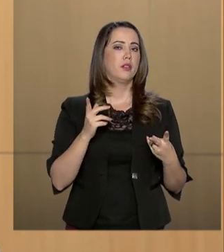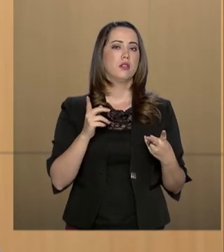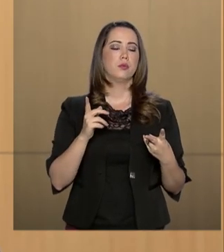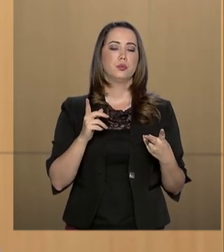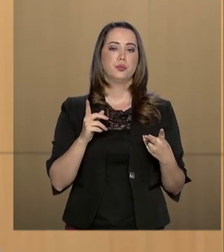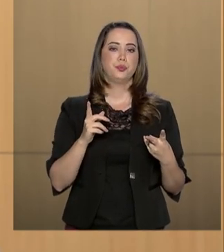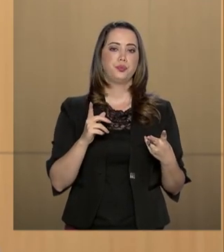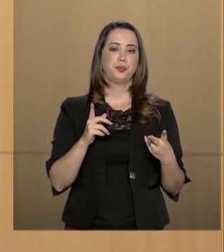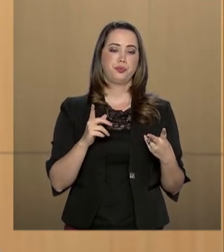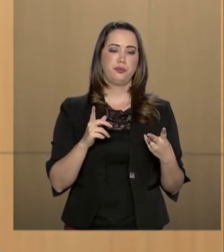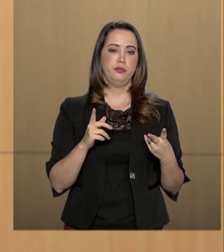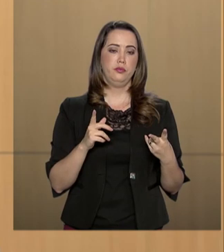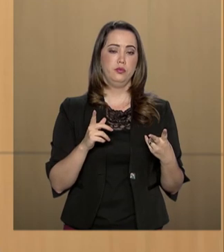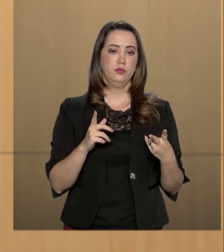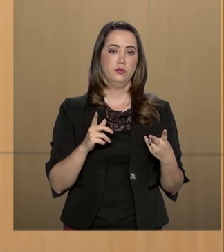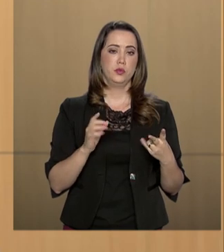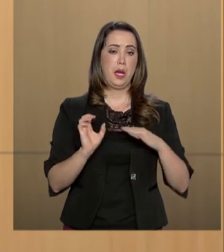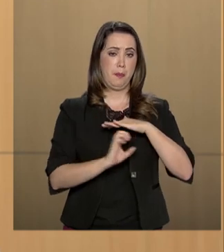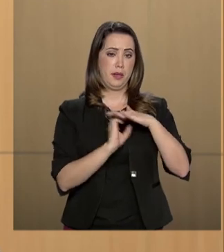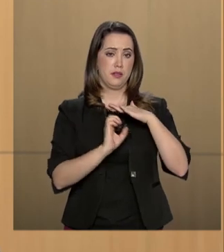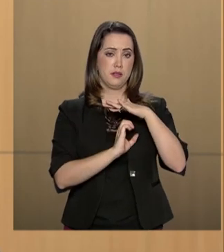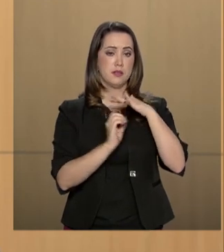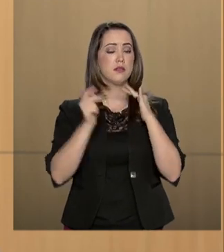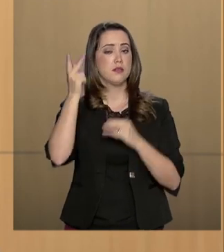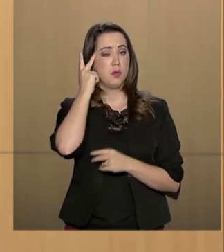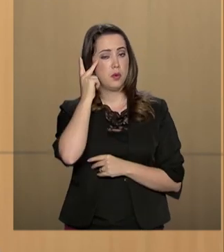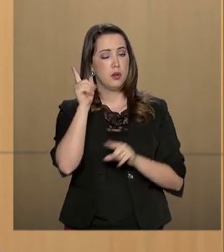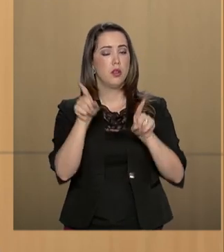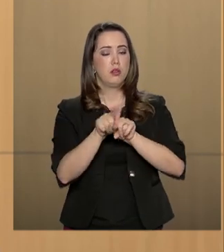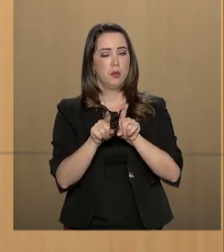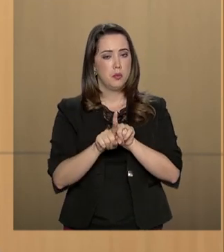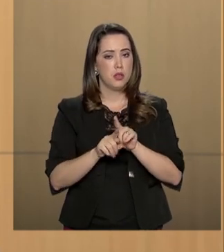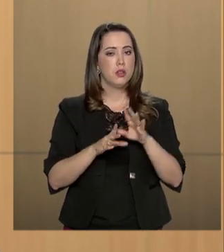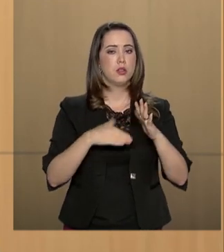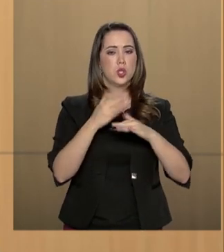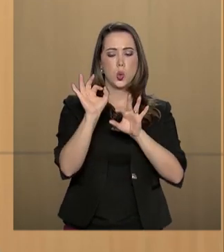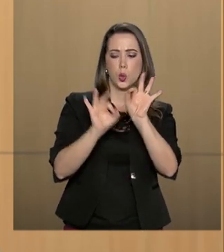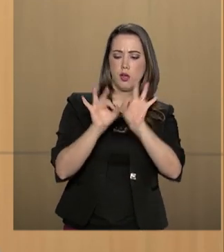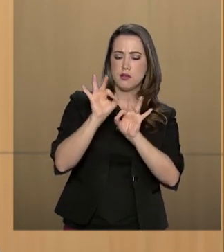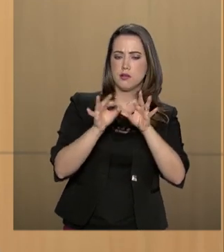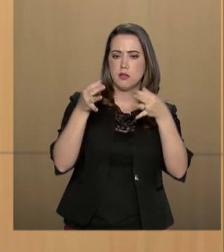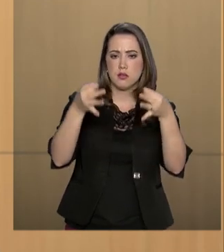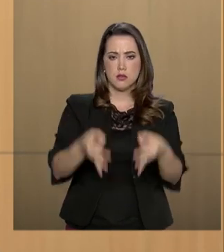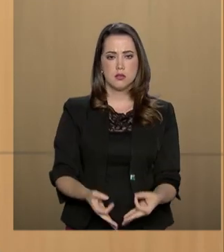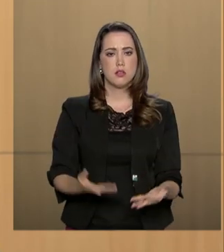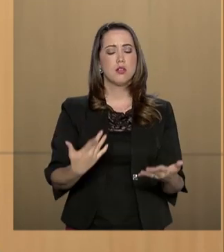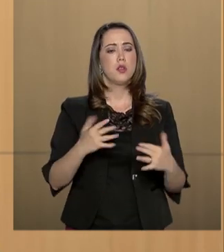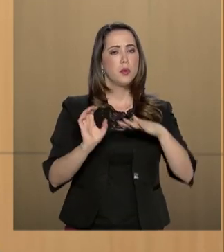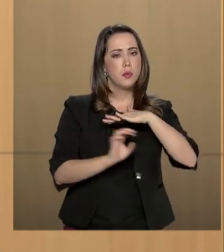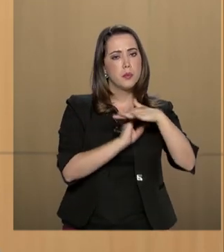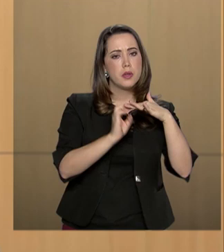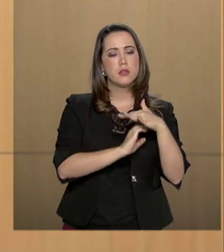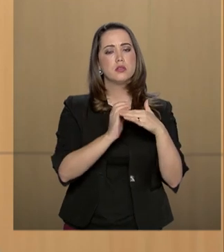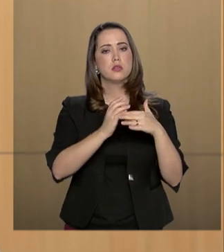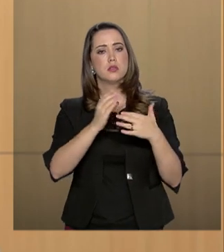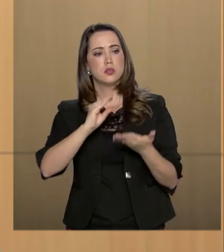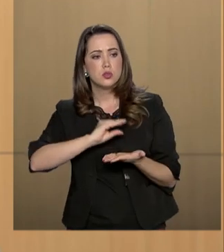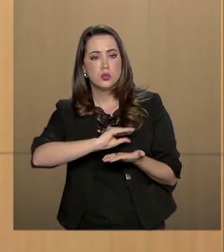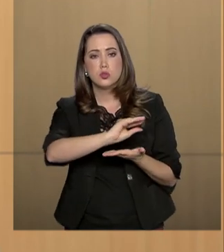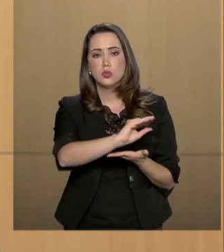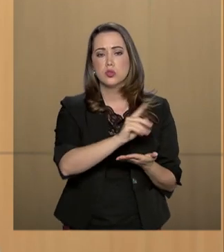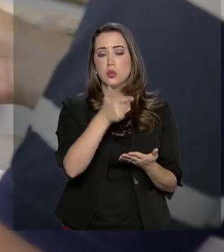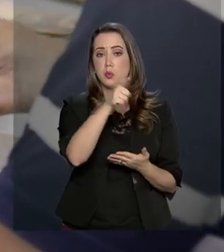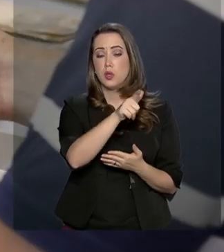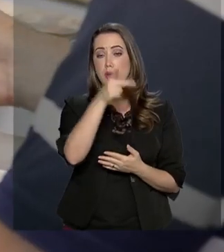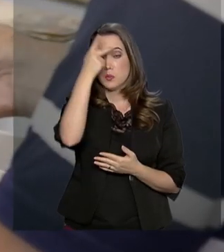a Eletropaulo também se reorganizou, é uma companhia que atrai o investidor